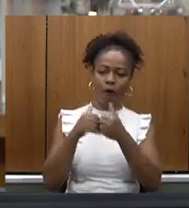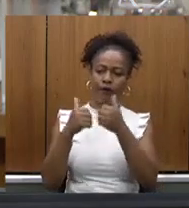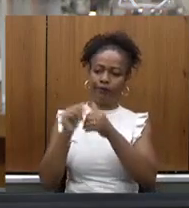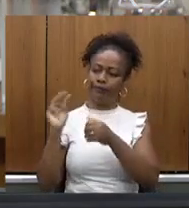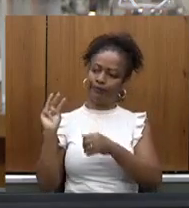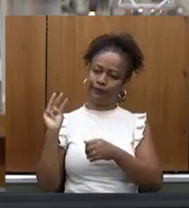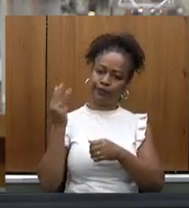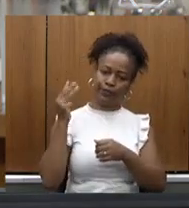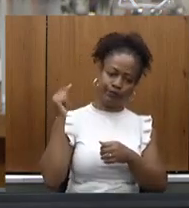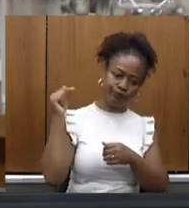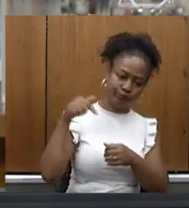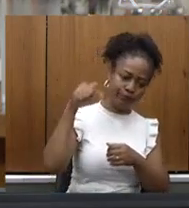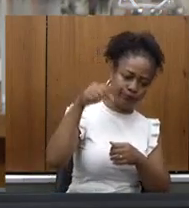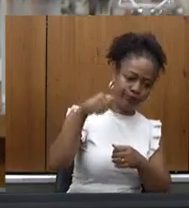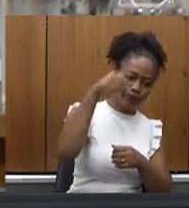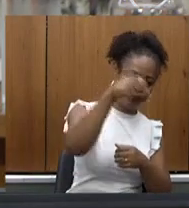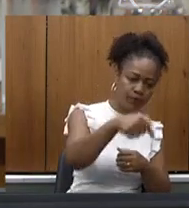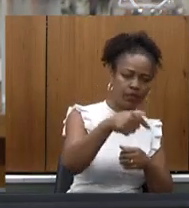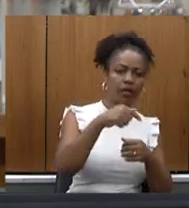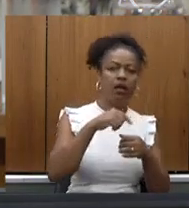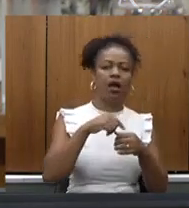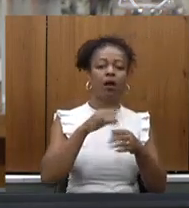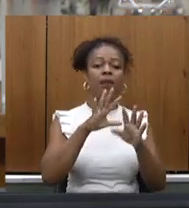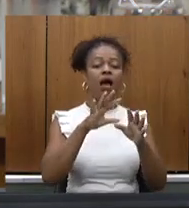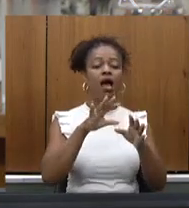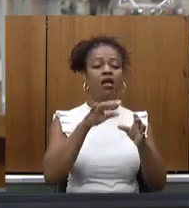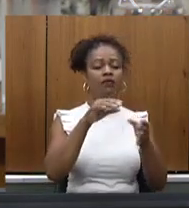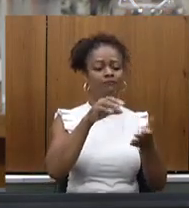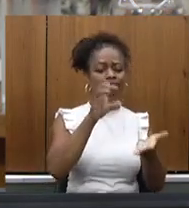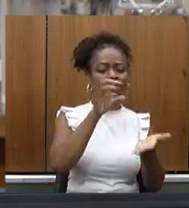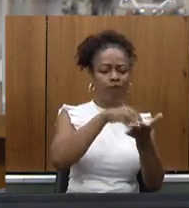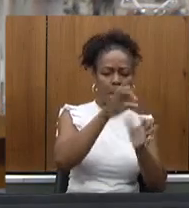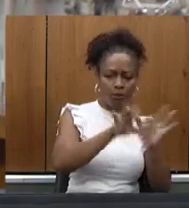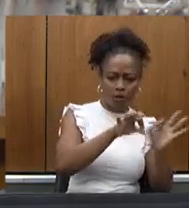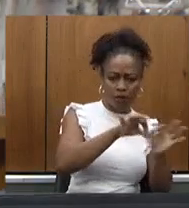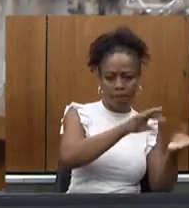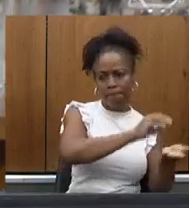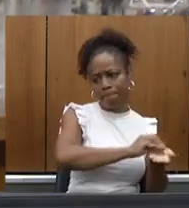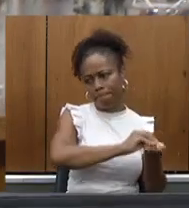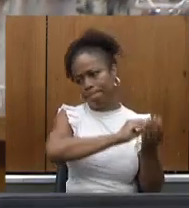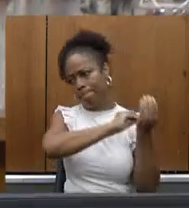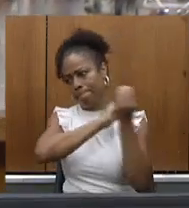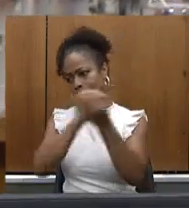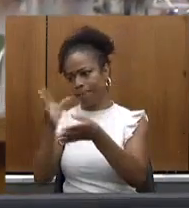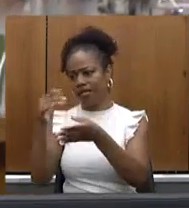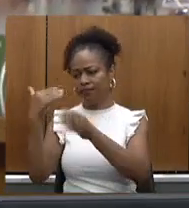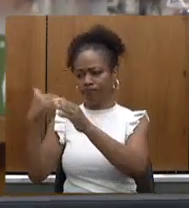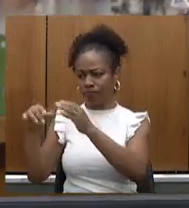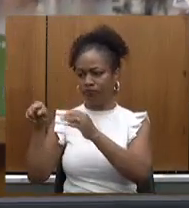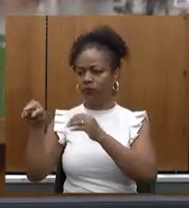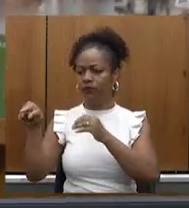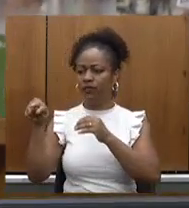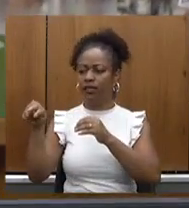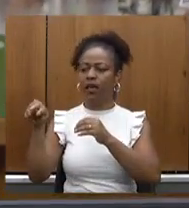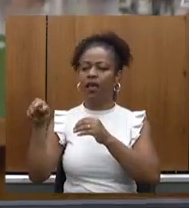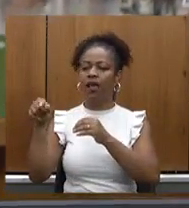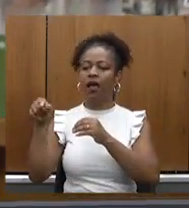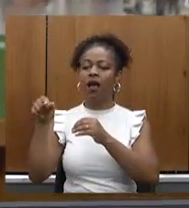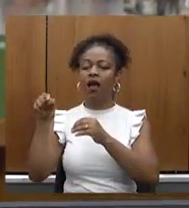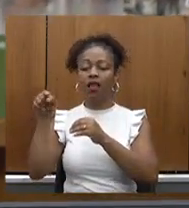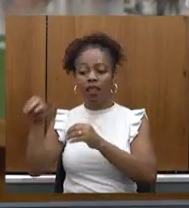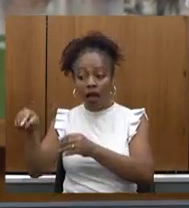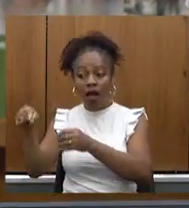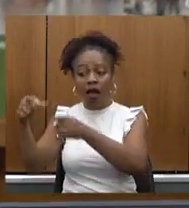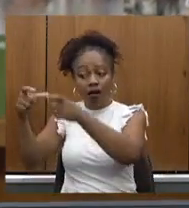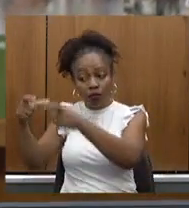programa de descentralização da farmácia, a gente manda recursos de custeio e o município mantém uma farmácia lá no